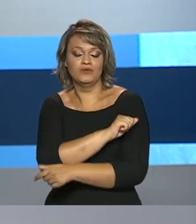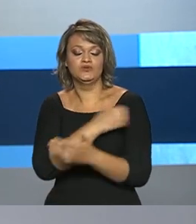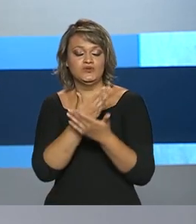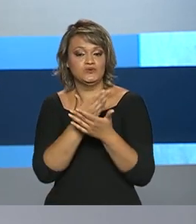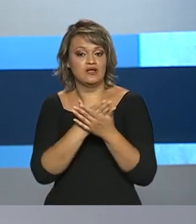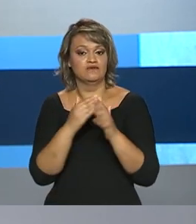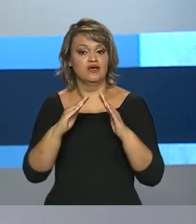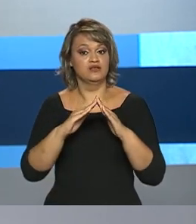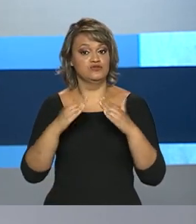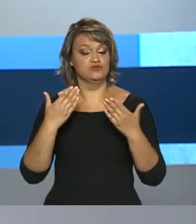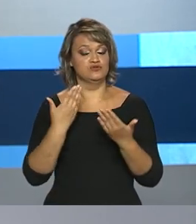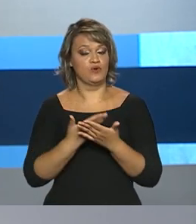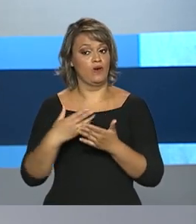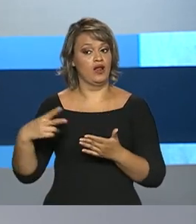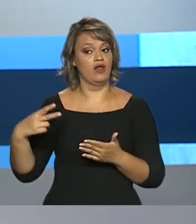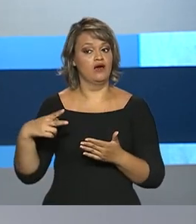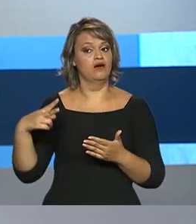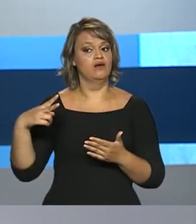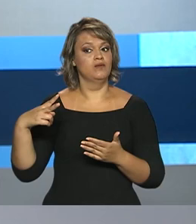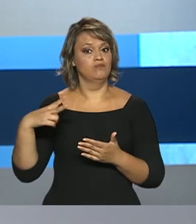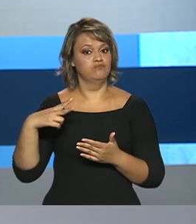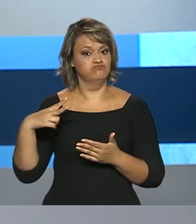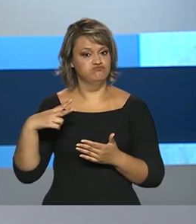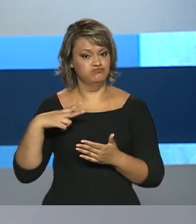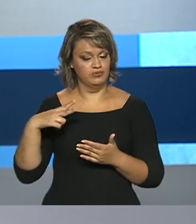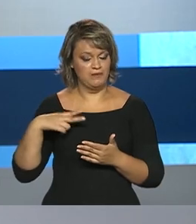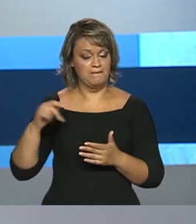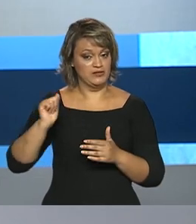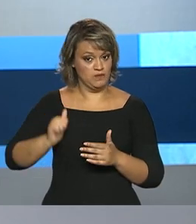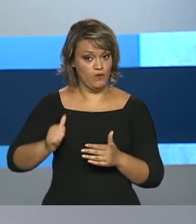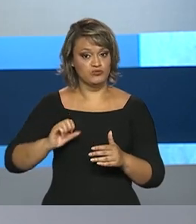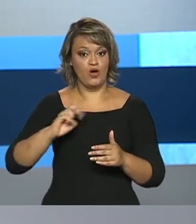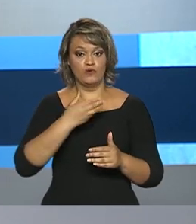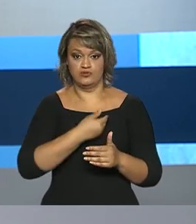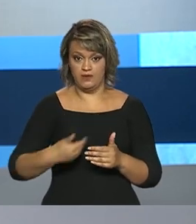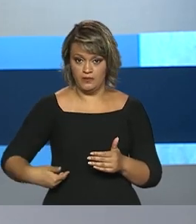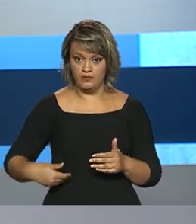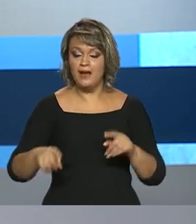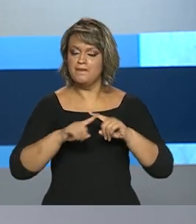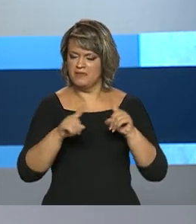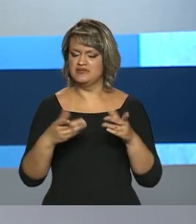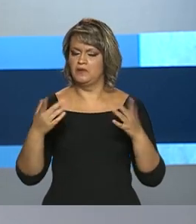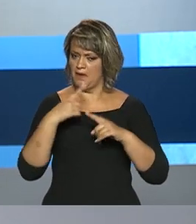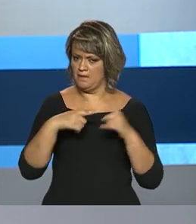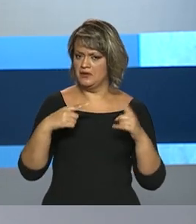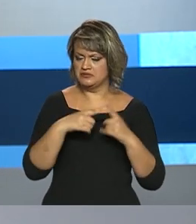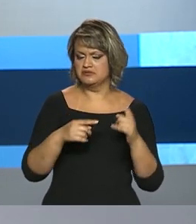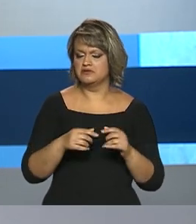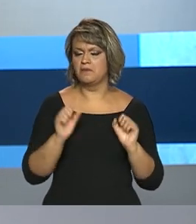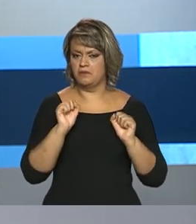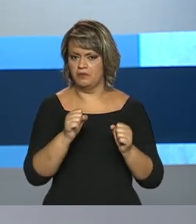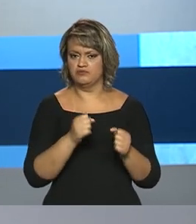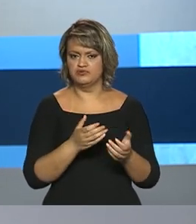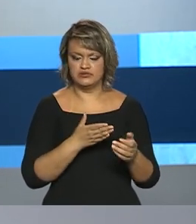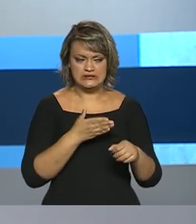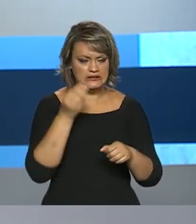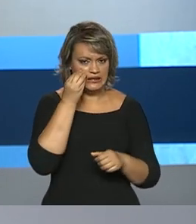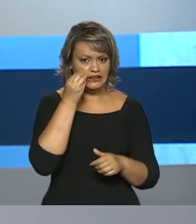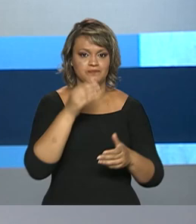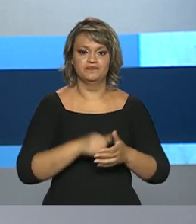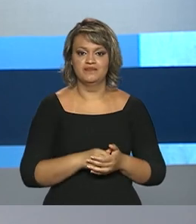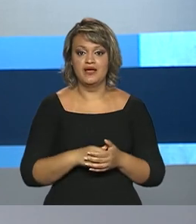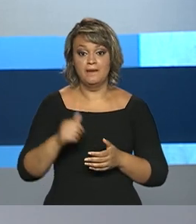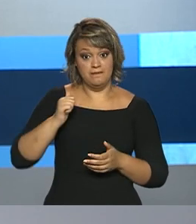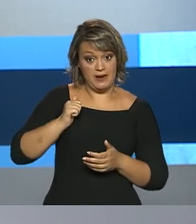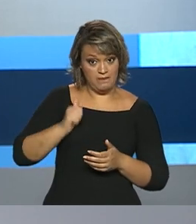escola pública ou em escola privada com bolsa integral. O critério de renda para ingressar no programa foi mantido. Para concorrer a uma bolsa,